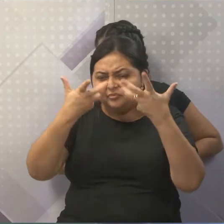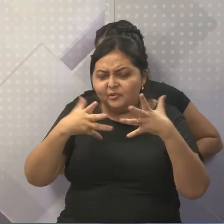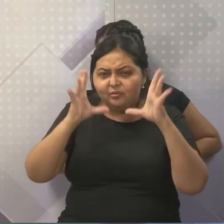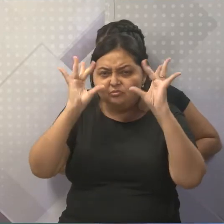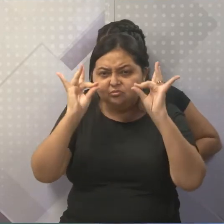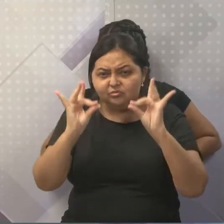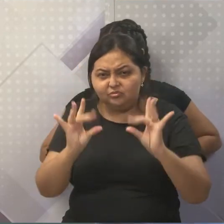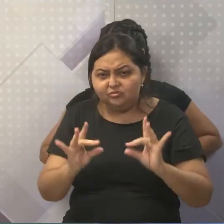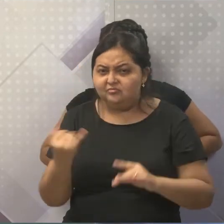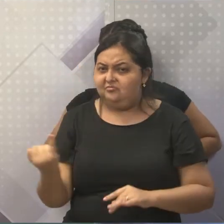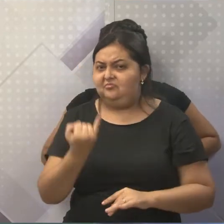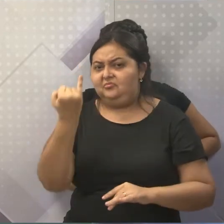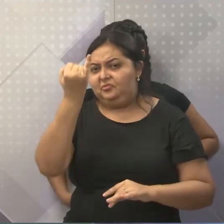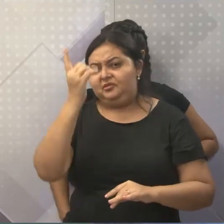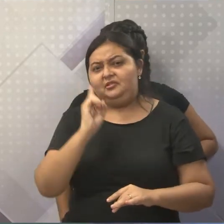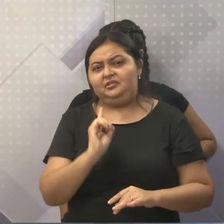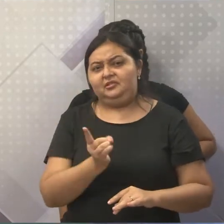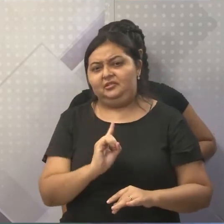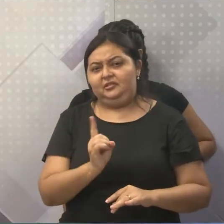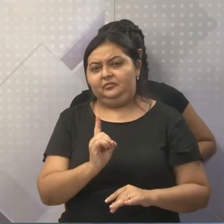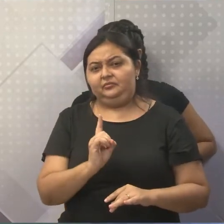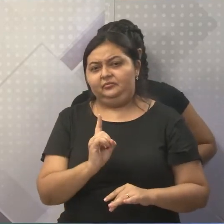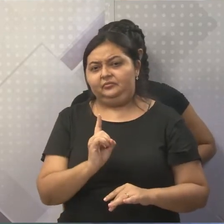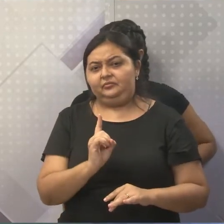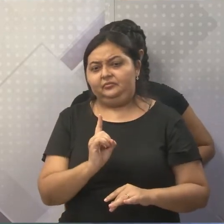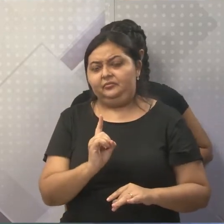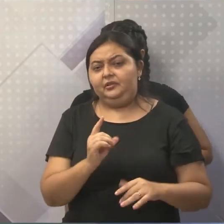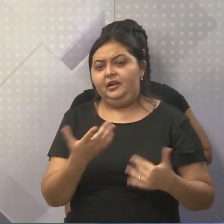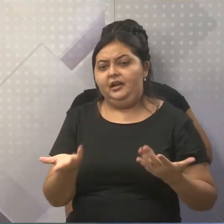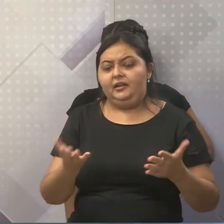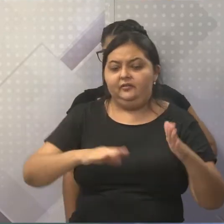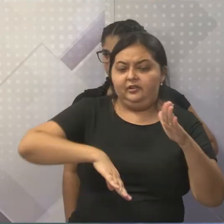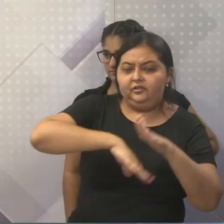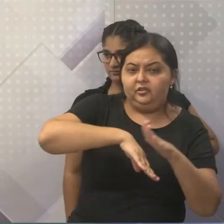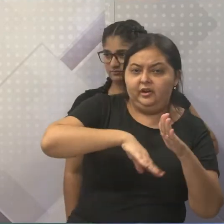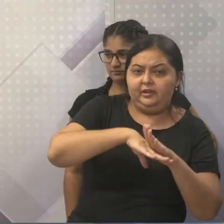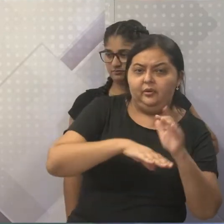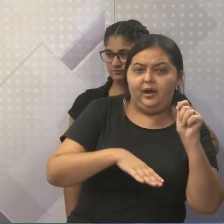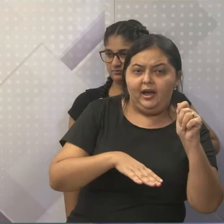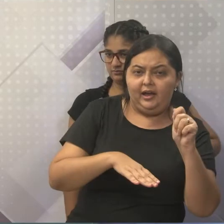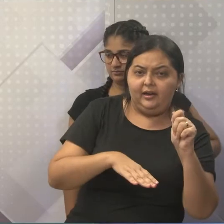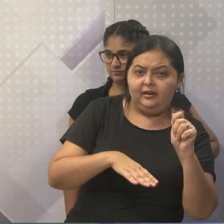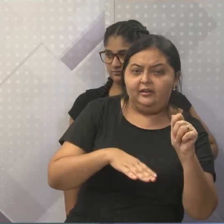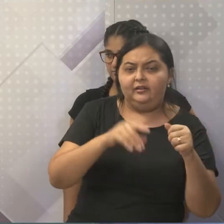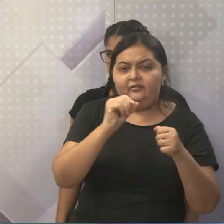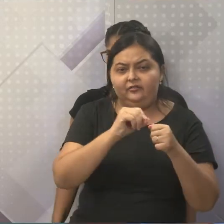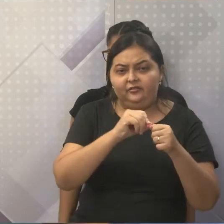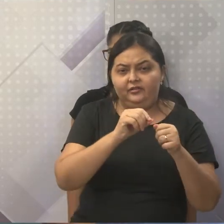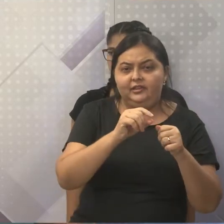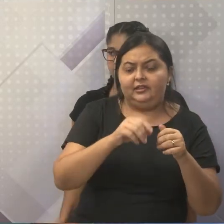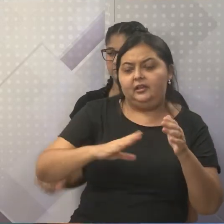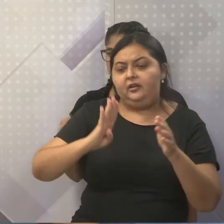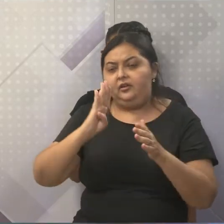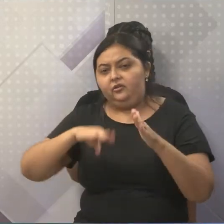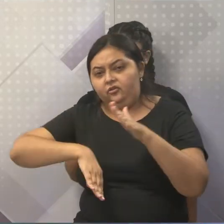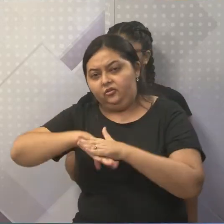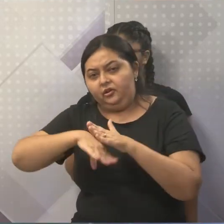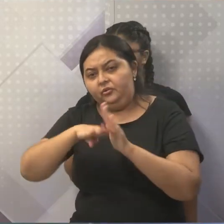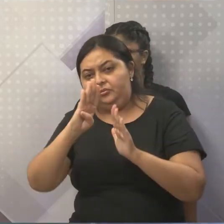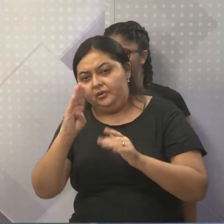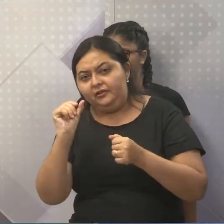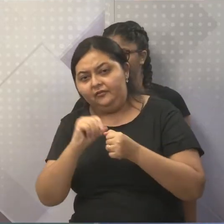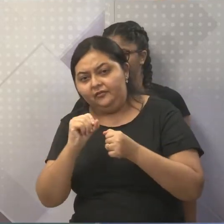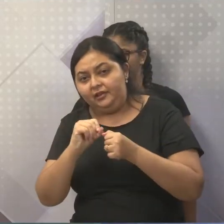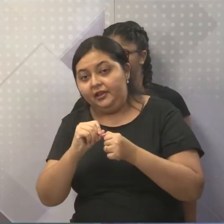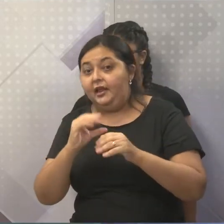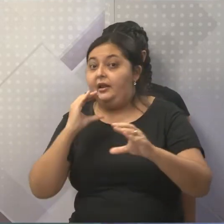sim a narração, porque ele vai contar só jogador A fez isso, jogador B fez aquilo. Então, essa é a diferença no meio de